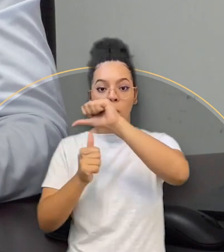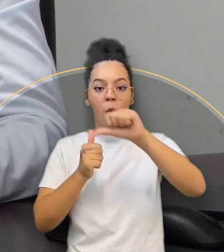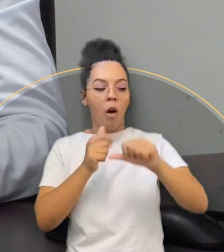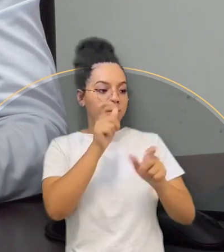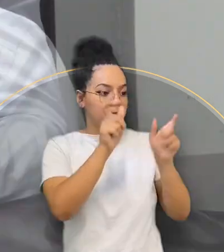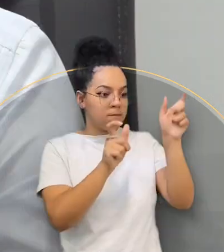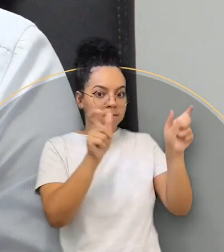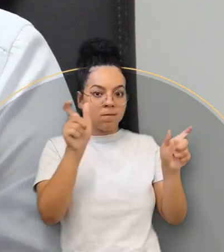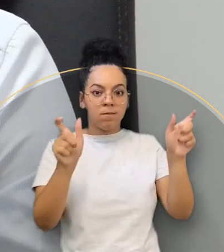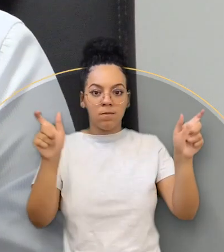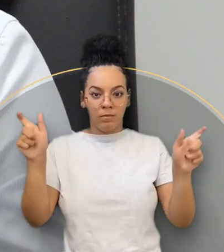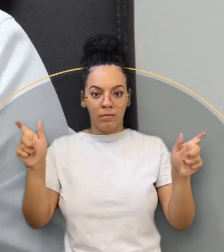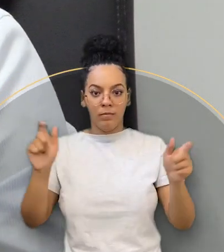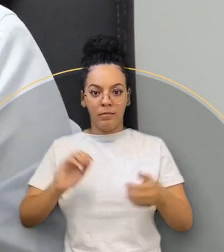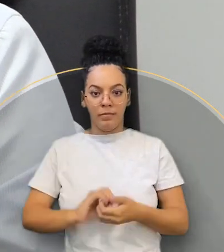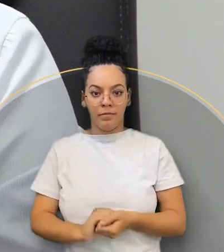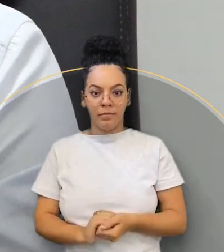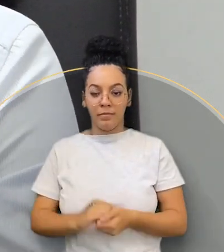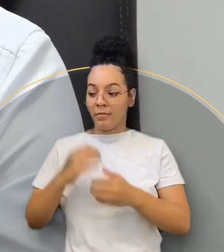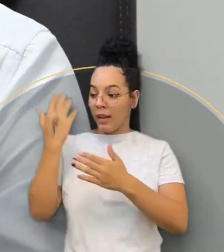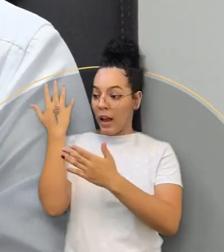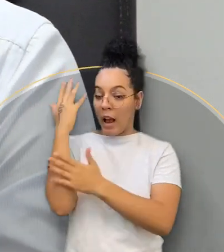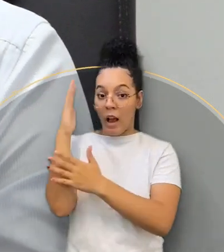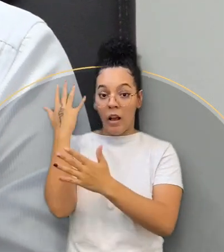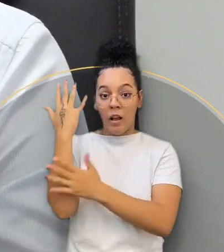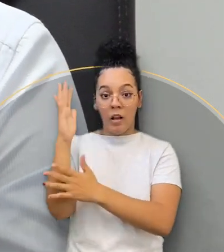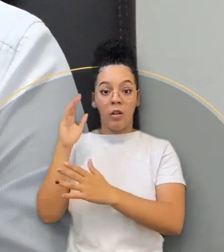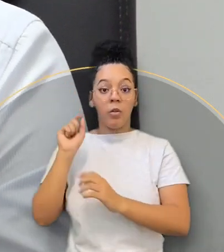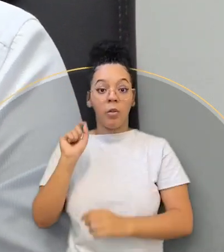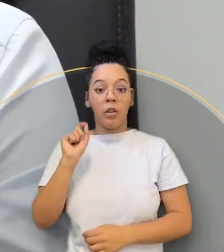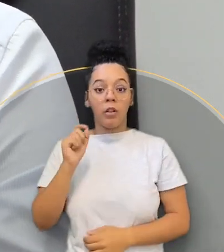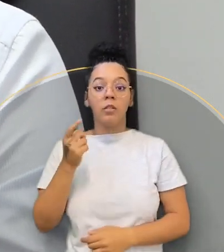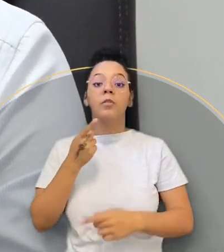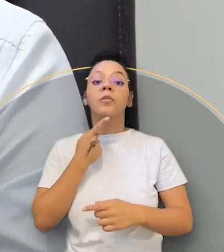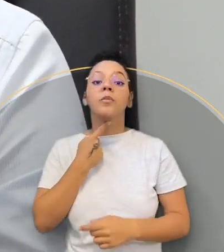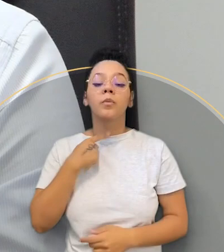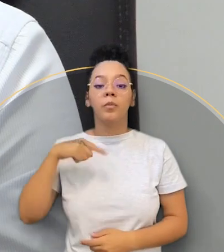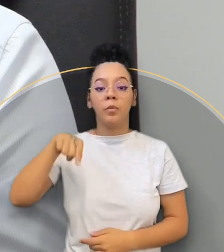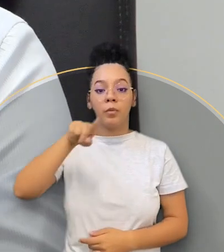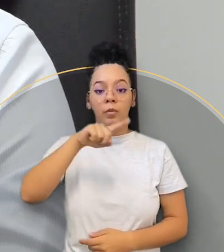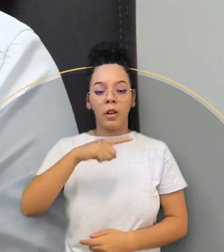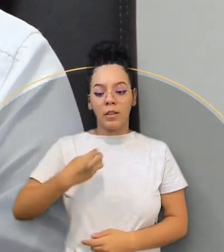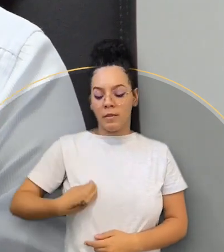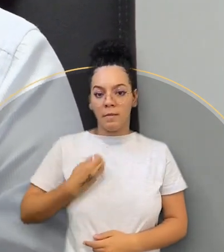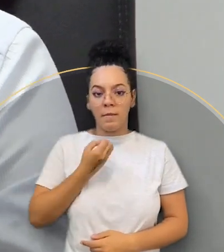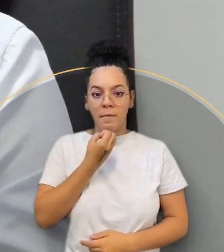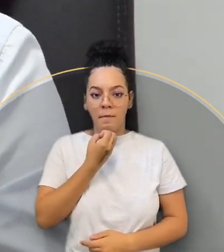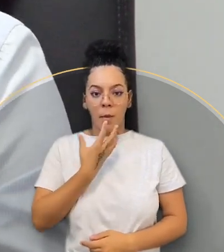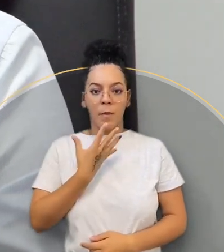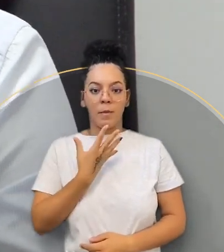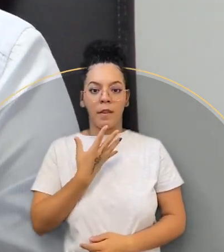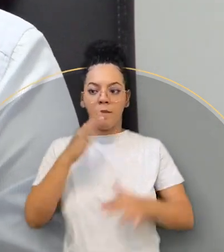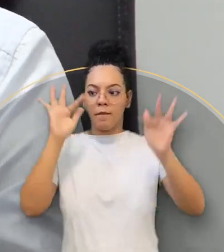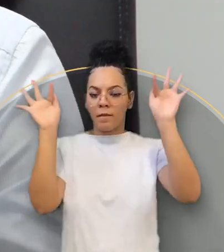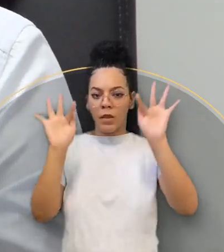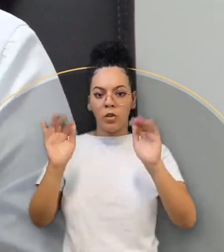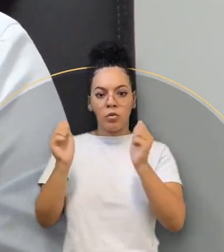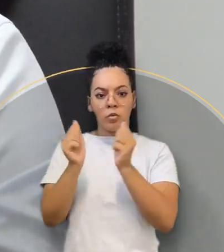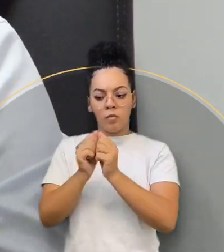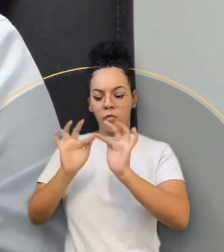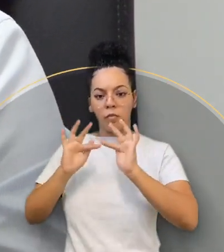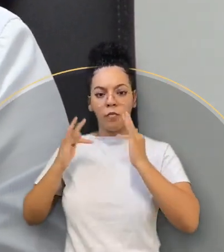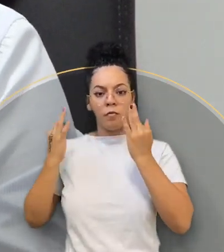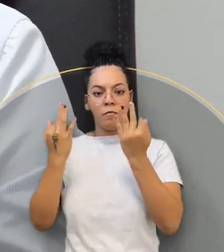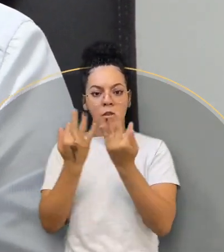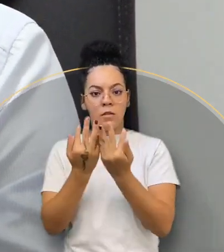das pessoas. Neste momento de celebração, desejo a você o melhor que a vida pode proporcionar. Desejo que